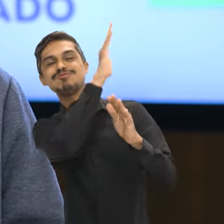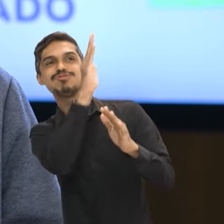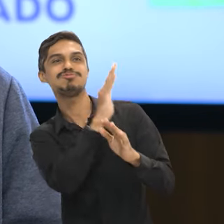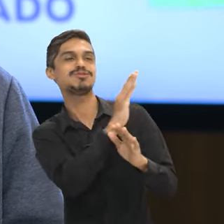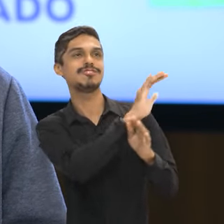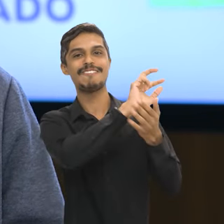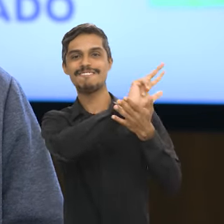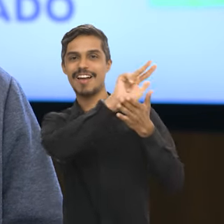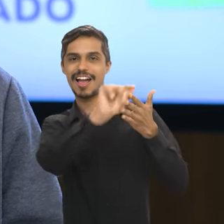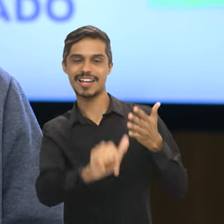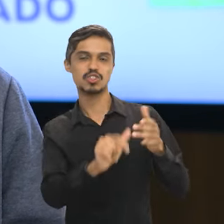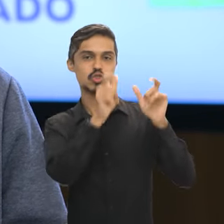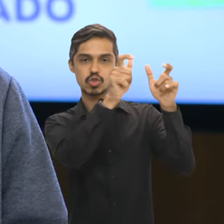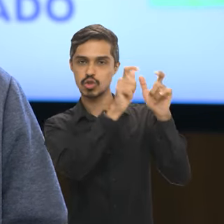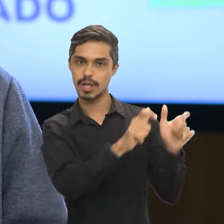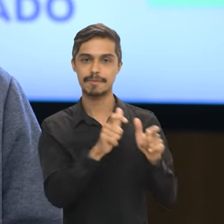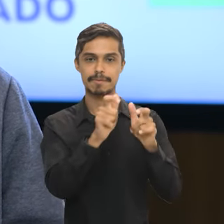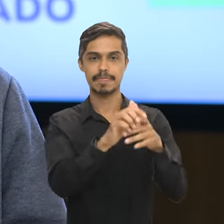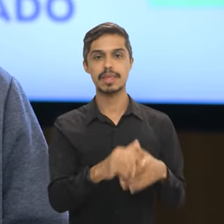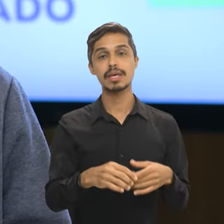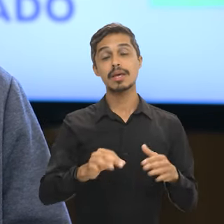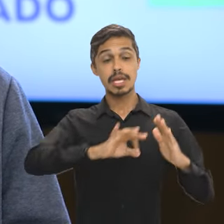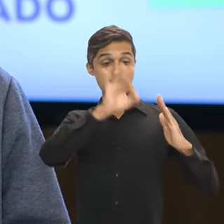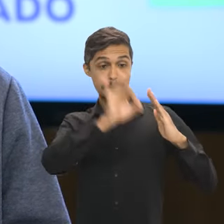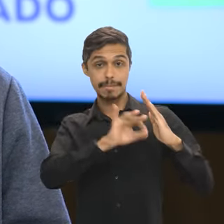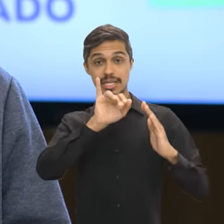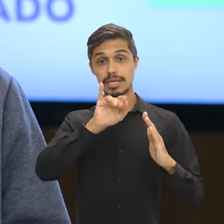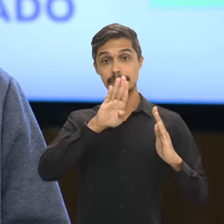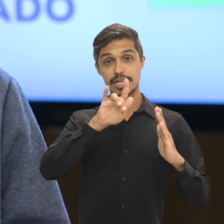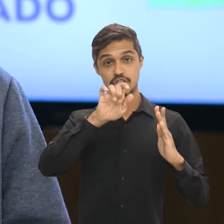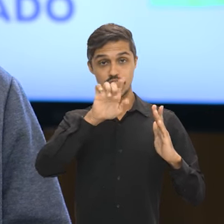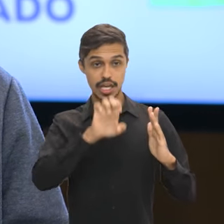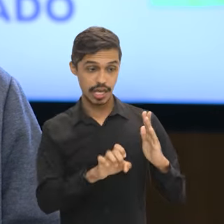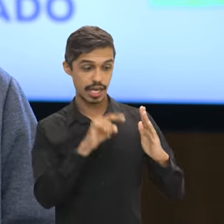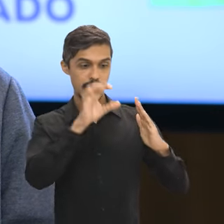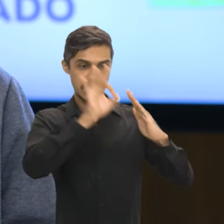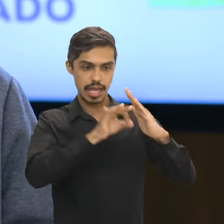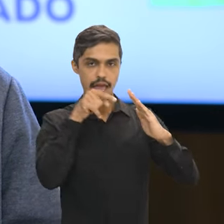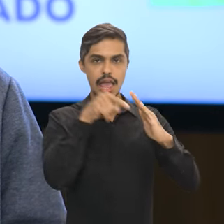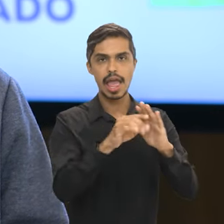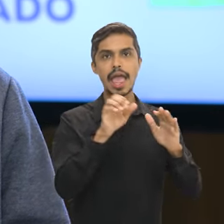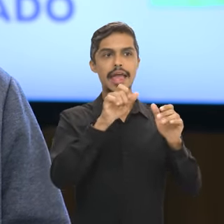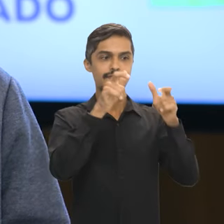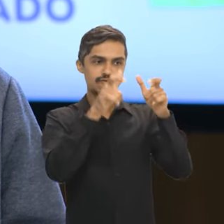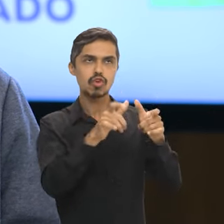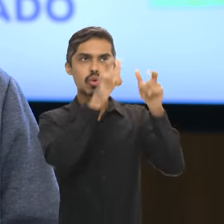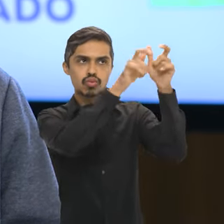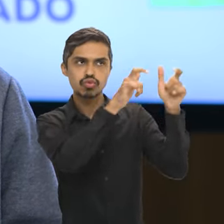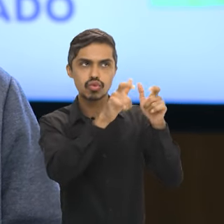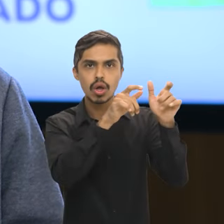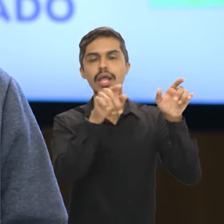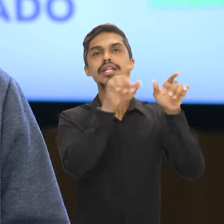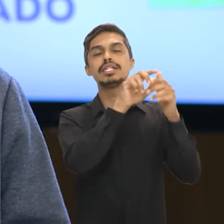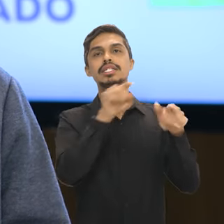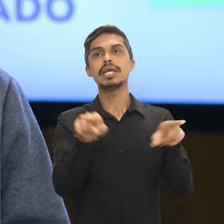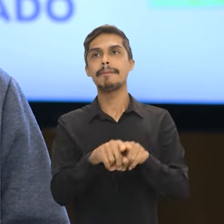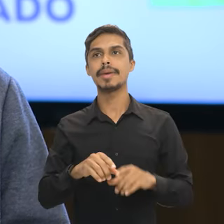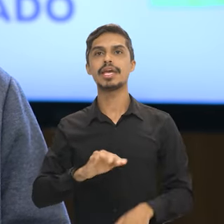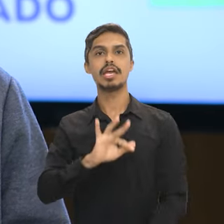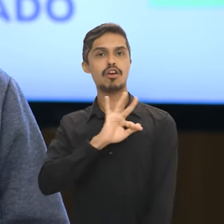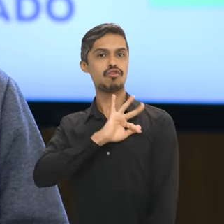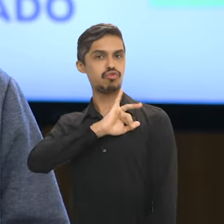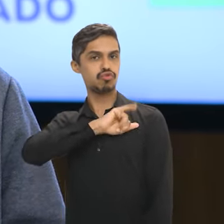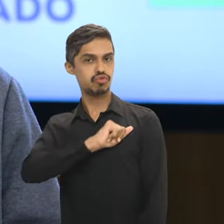Em especial, eu ressalto os cargos do IBGE, que são bastante regionalizados. Os cargos da FUNAI também são